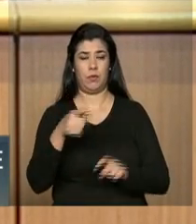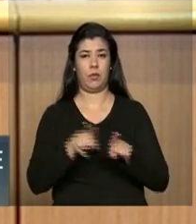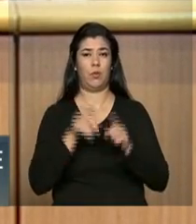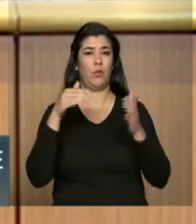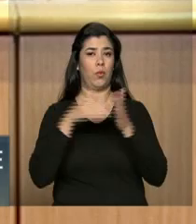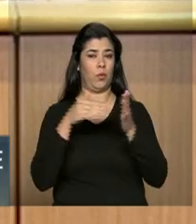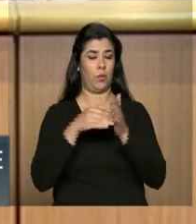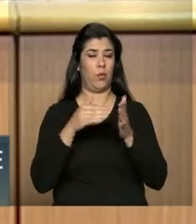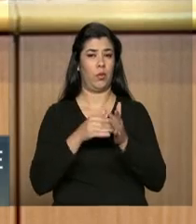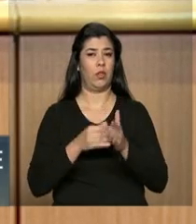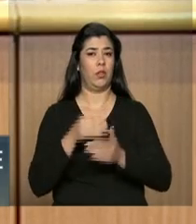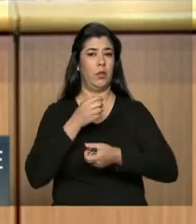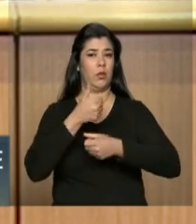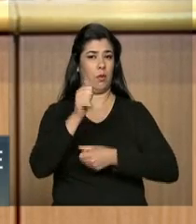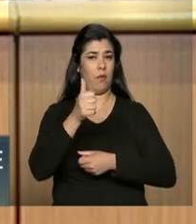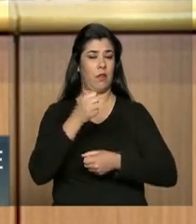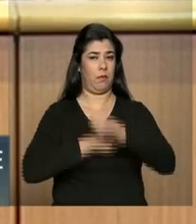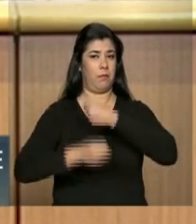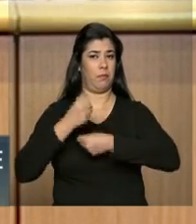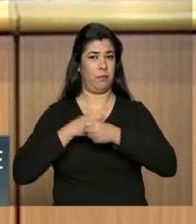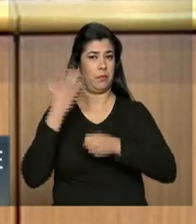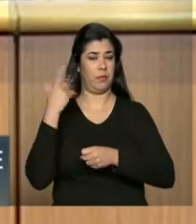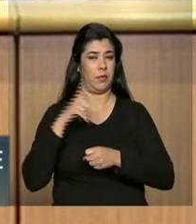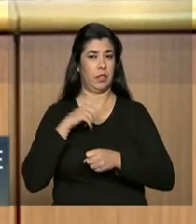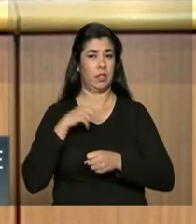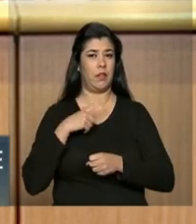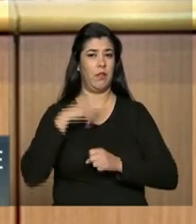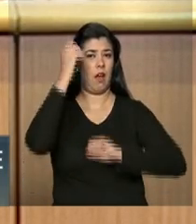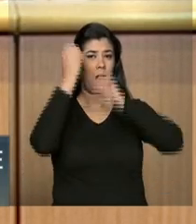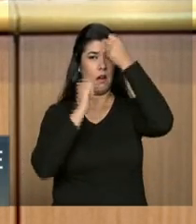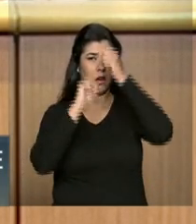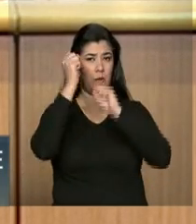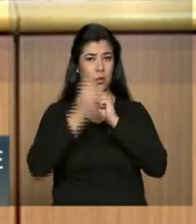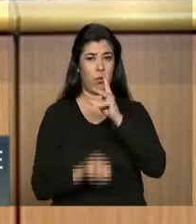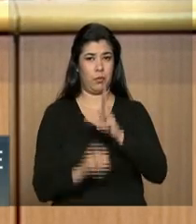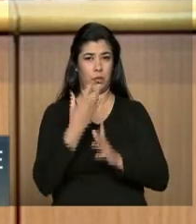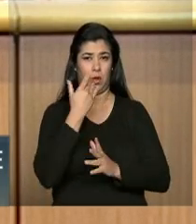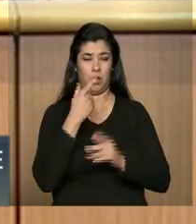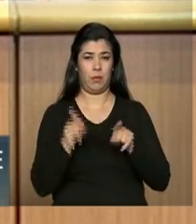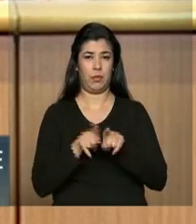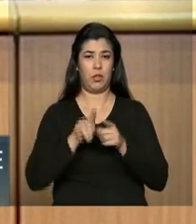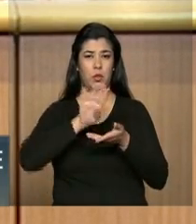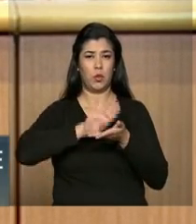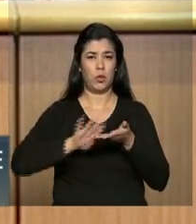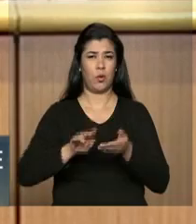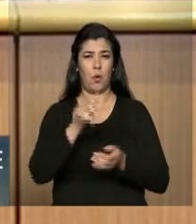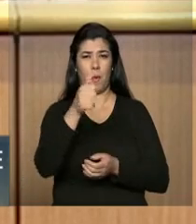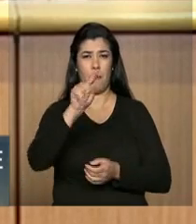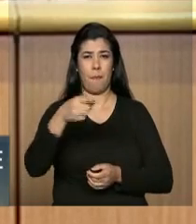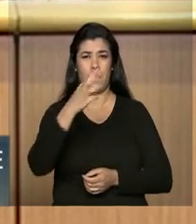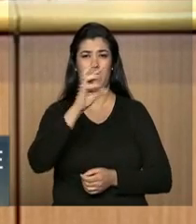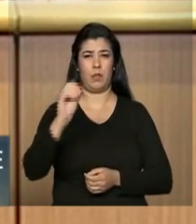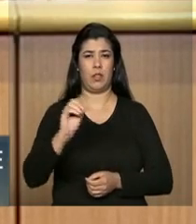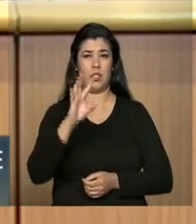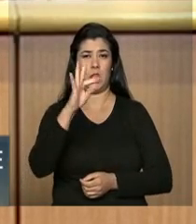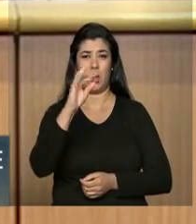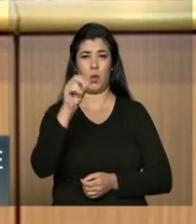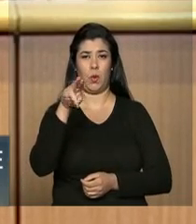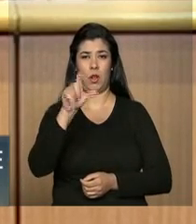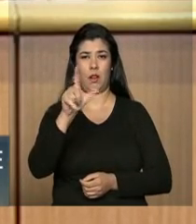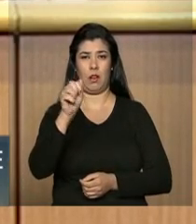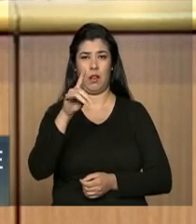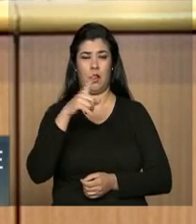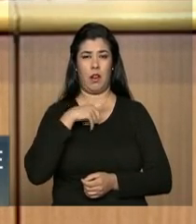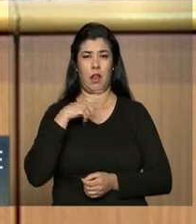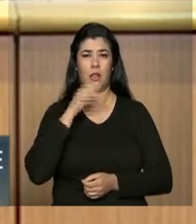balanço do ano passado, a indústria já havia retirado, por exemplo, quase 1.300 toneladas de sódio das bisnaguinhas,